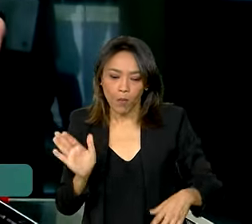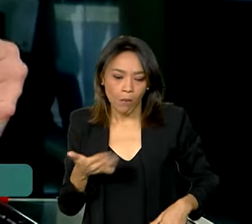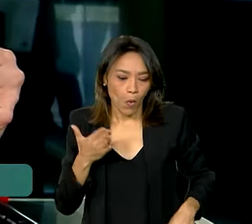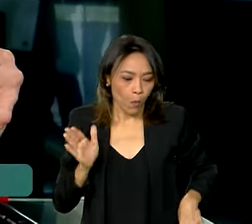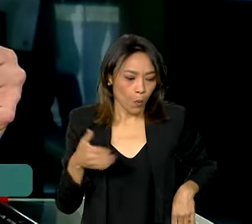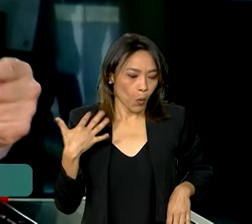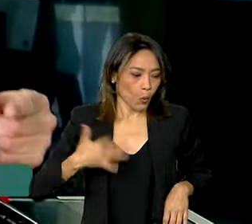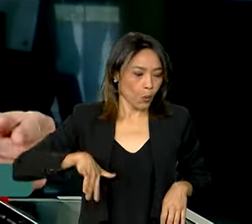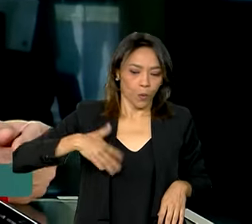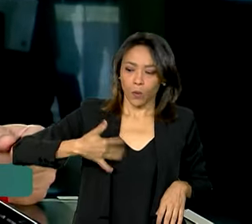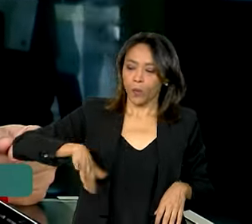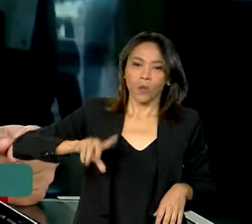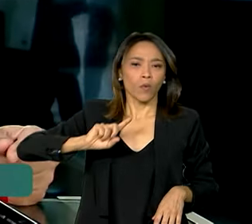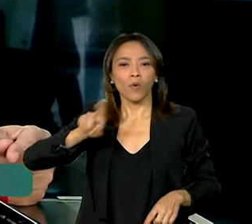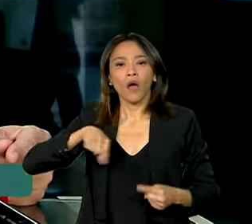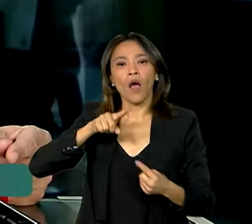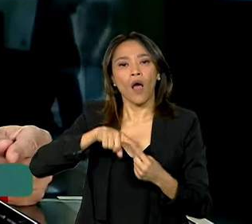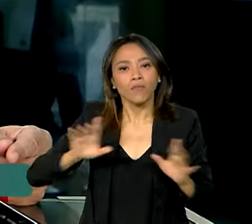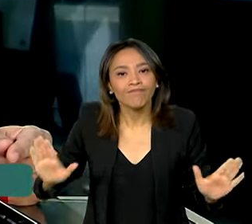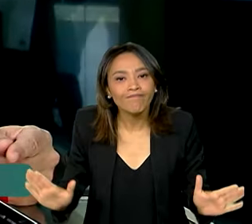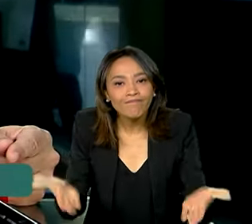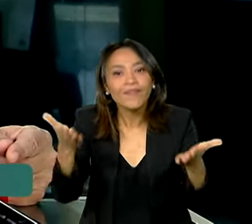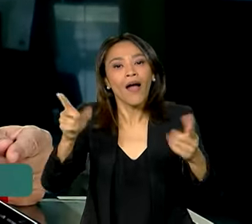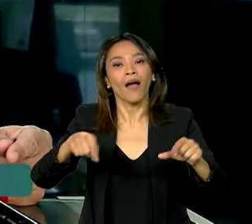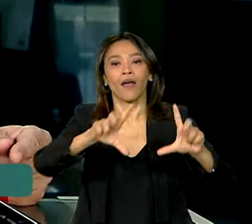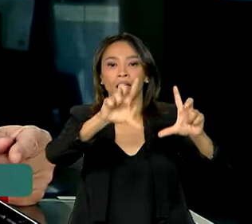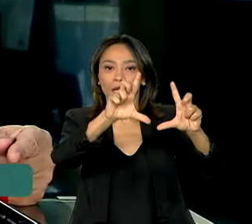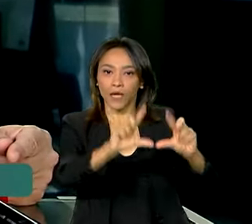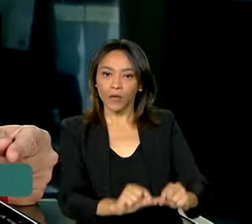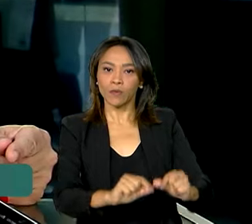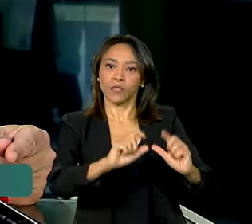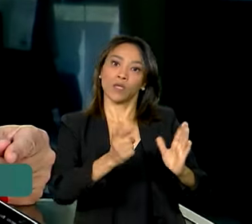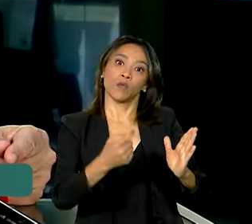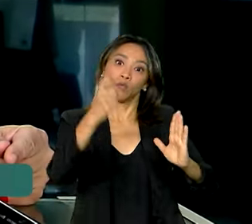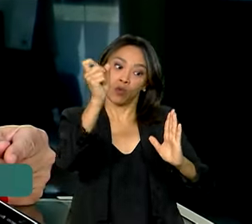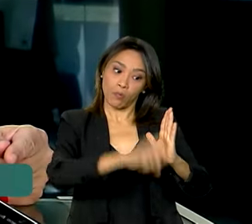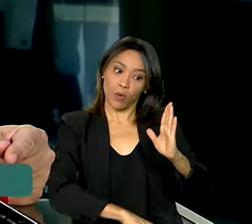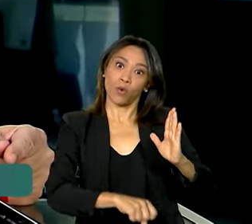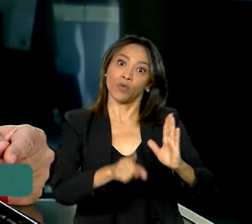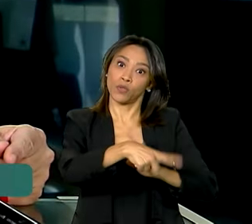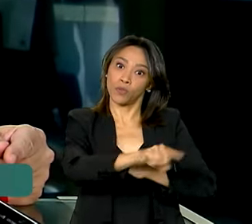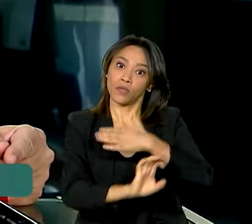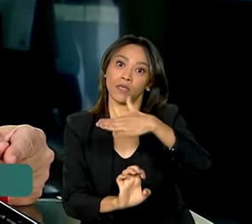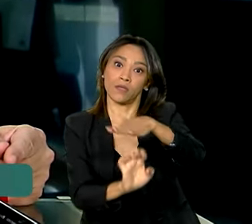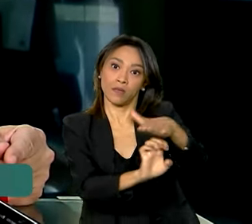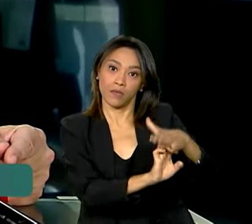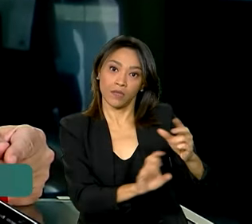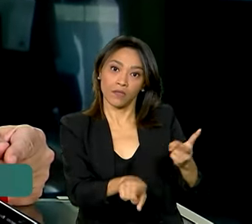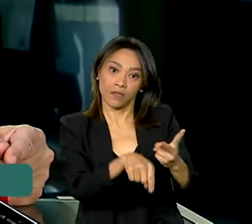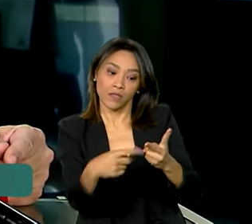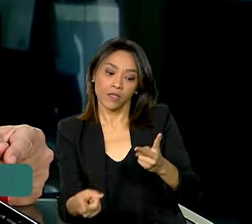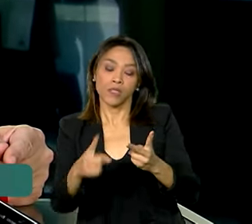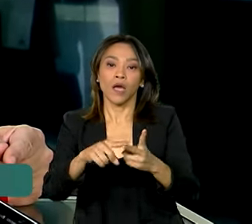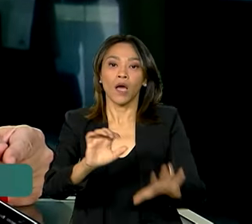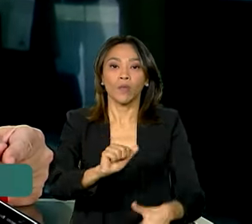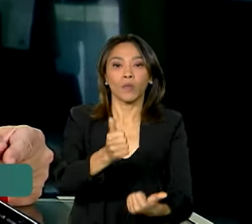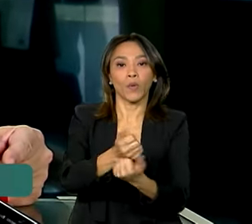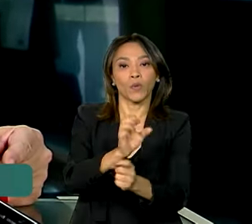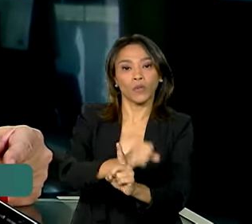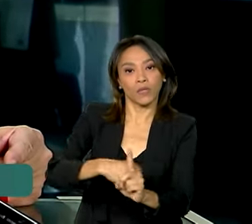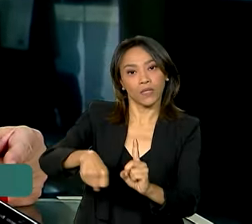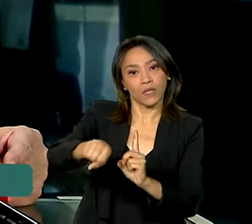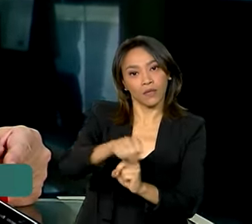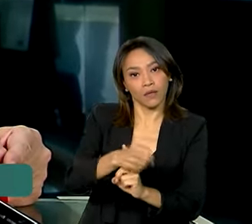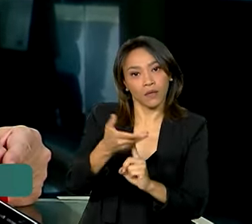qual é o estímulo? É redução de imposto de renda de pessoa jurídica, contribuição social sobre o núcleo líquido,